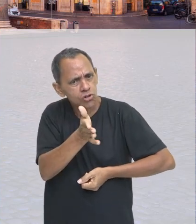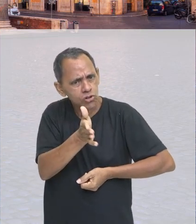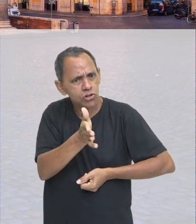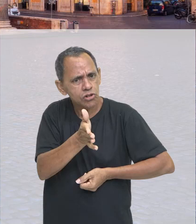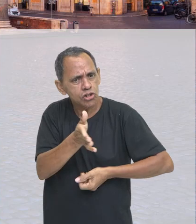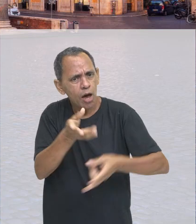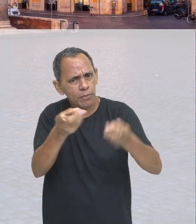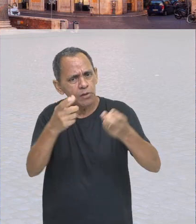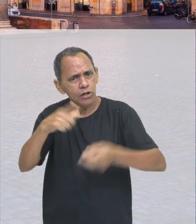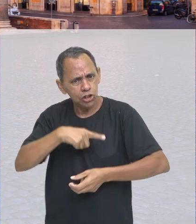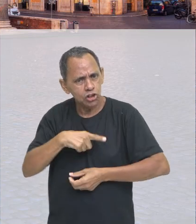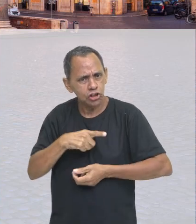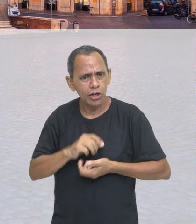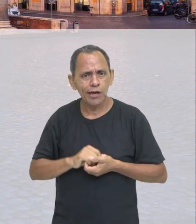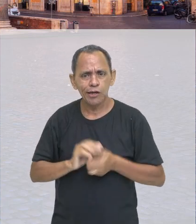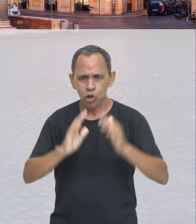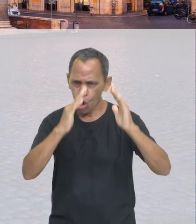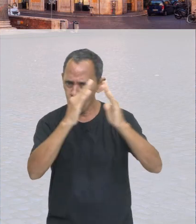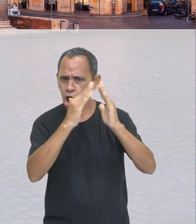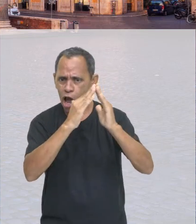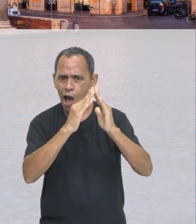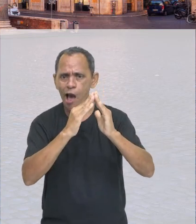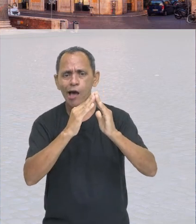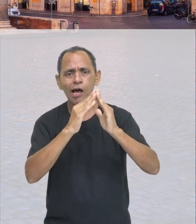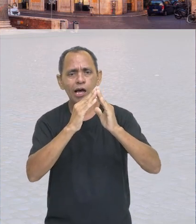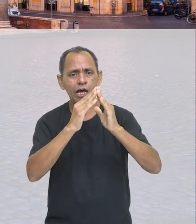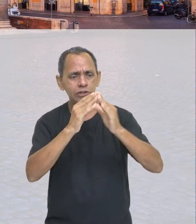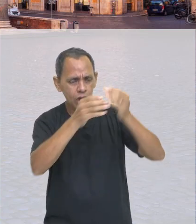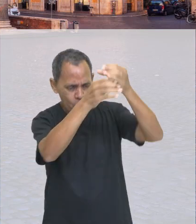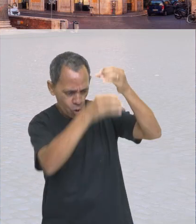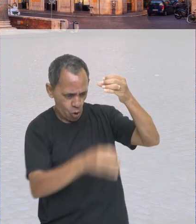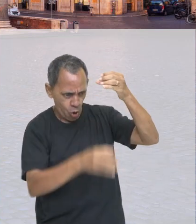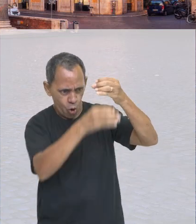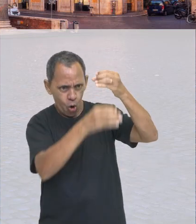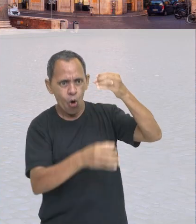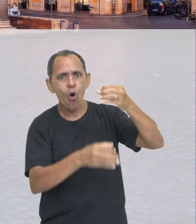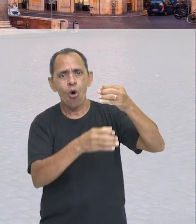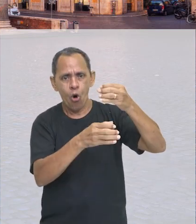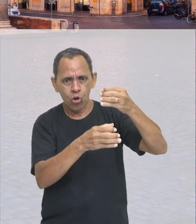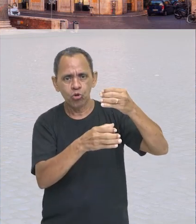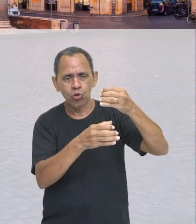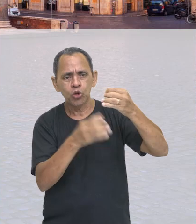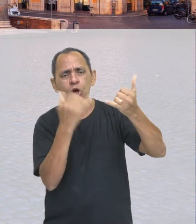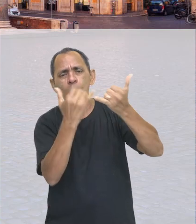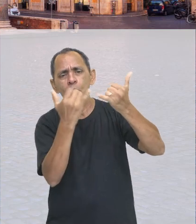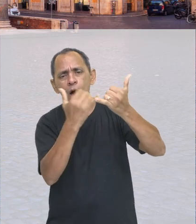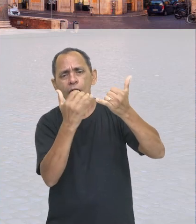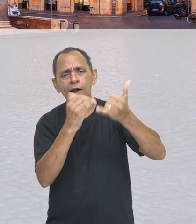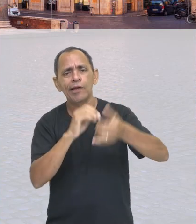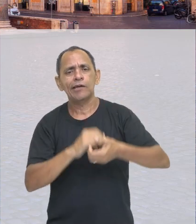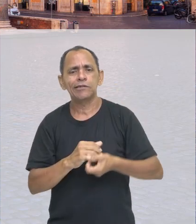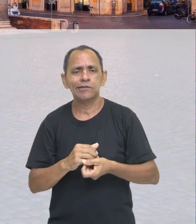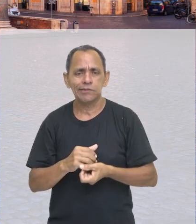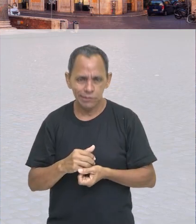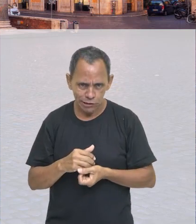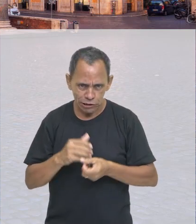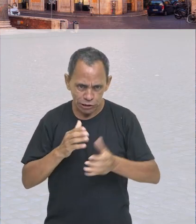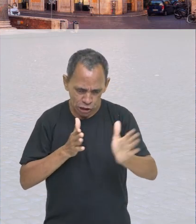casa com colunas, não é? Com tipos diferentes de construção, semelhantes, ou no mínimo que lembram um pouco